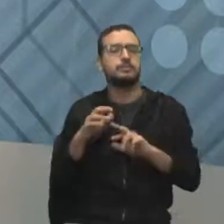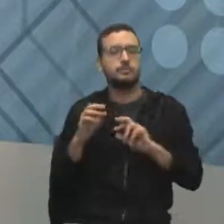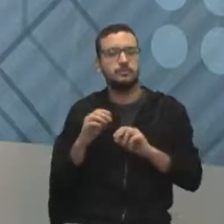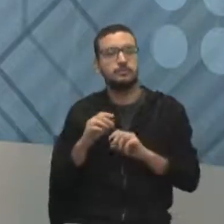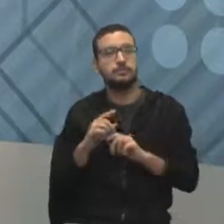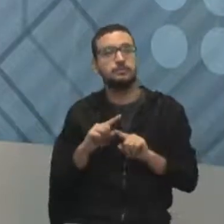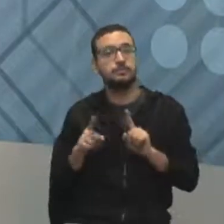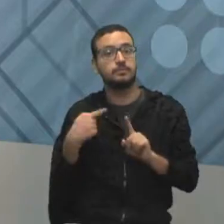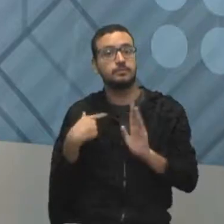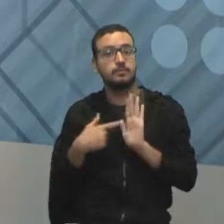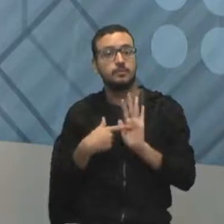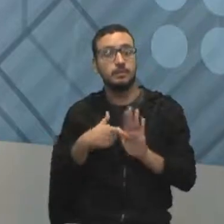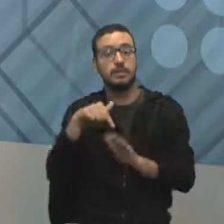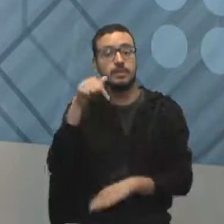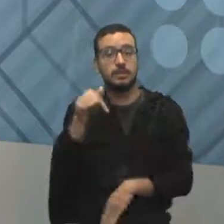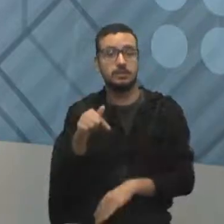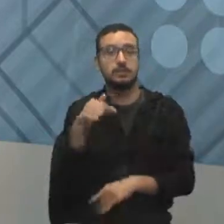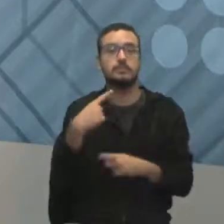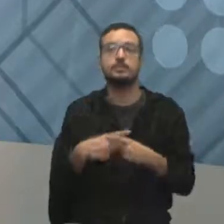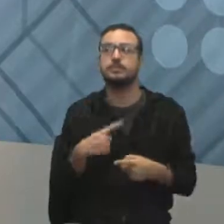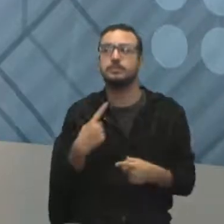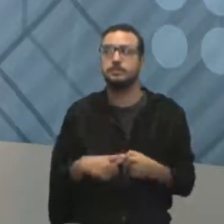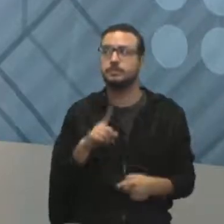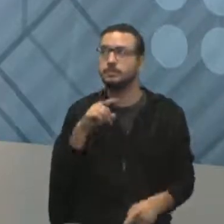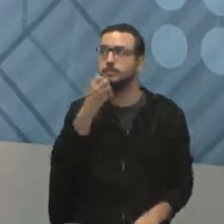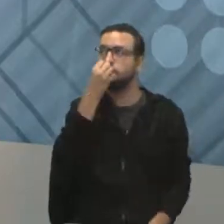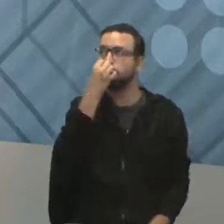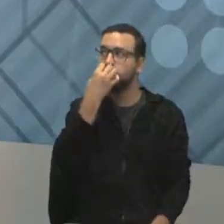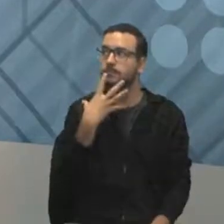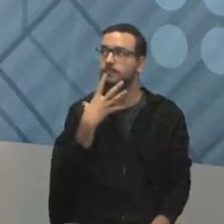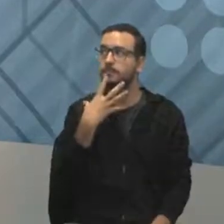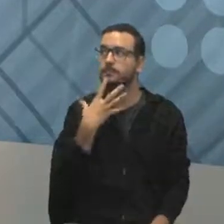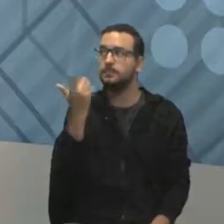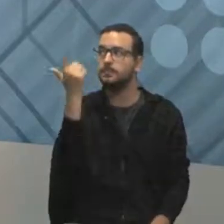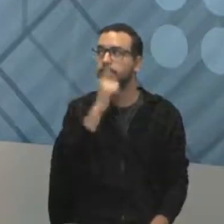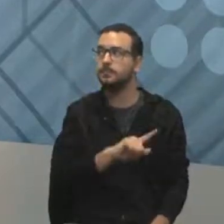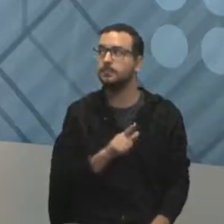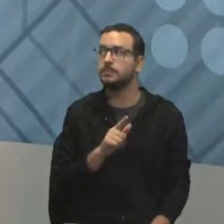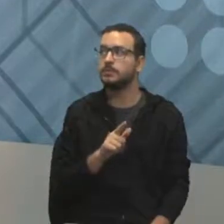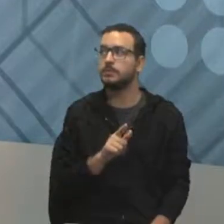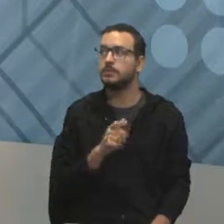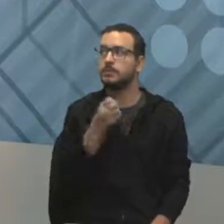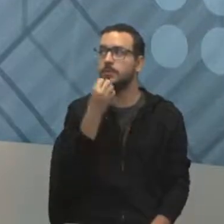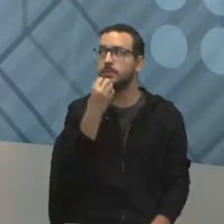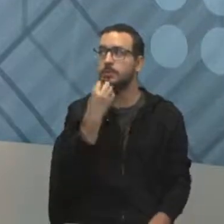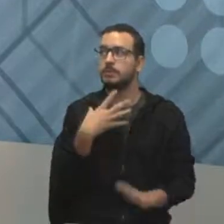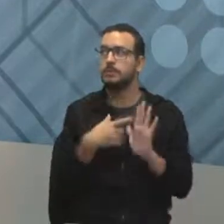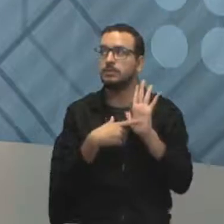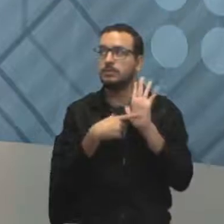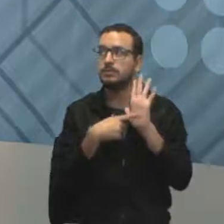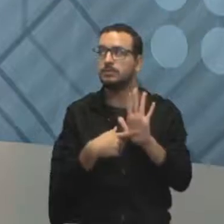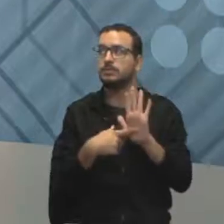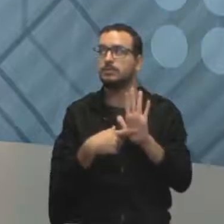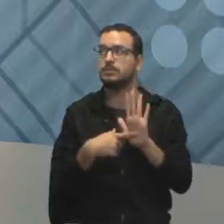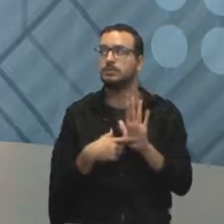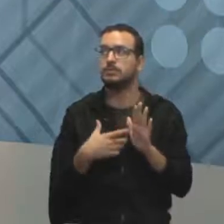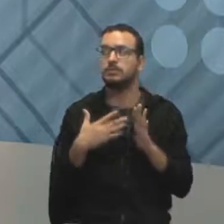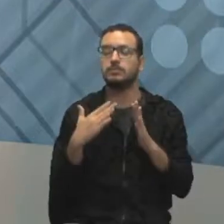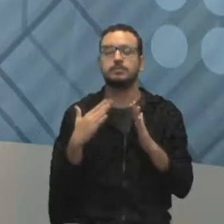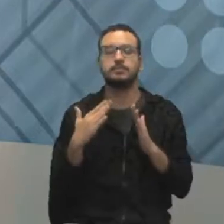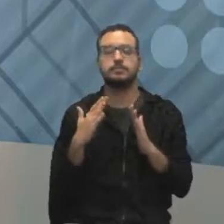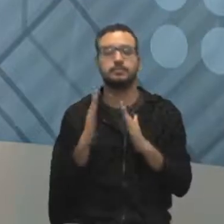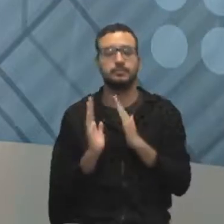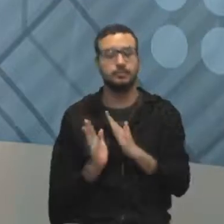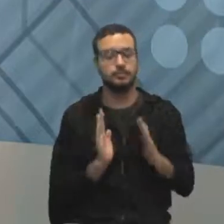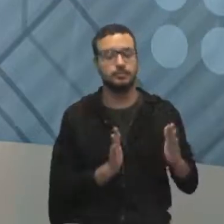A gente trouxe as sete da qualidade porque elas são muito boas. Elas são super indicadas para processo e para projeto.